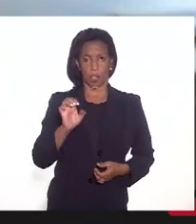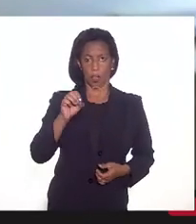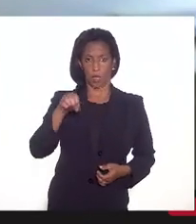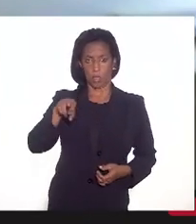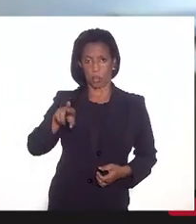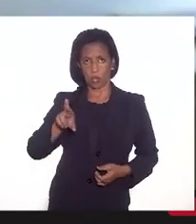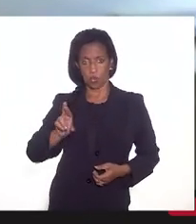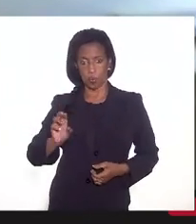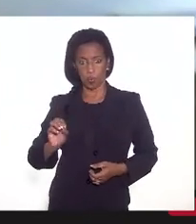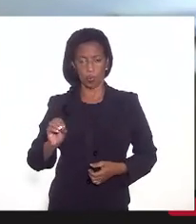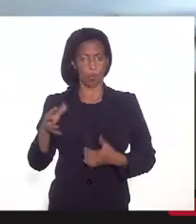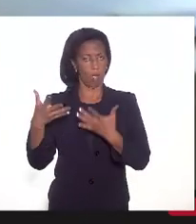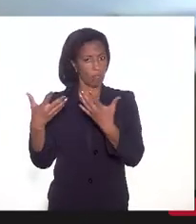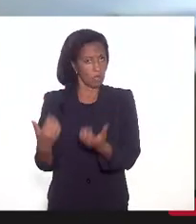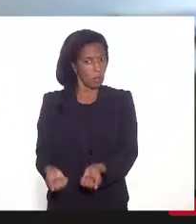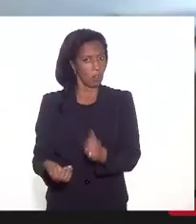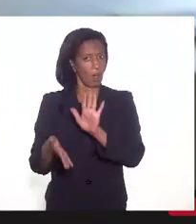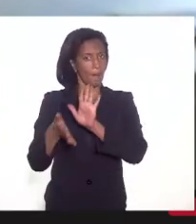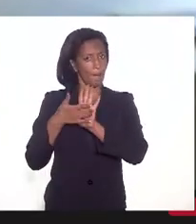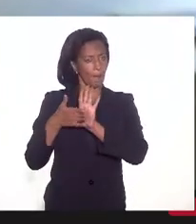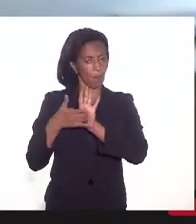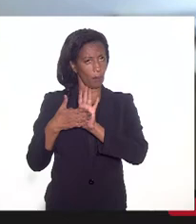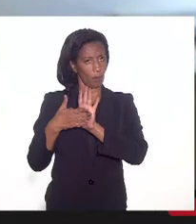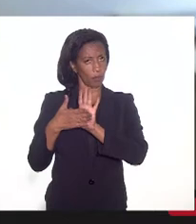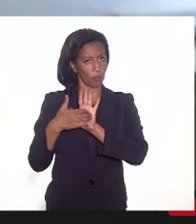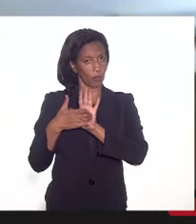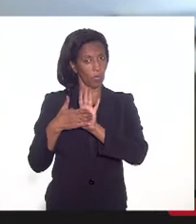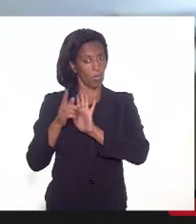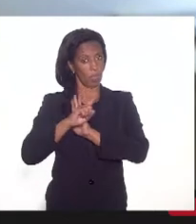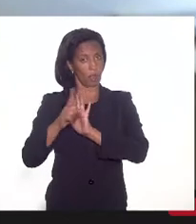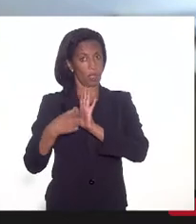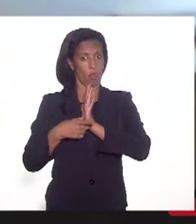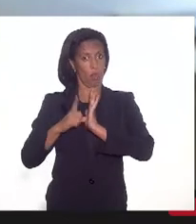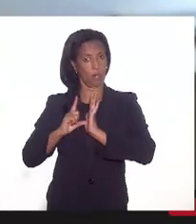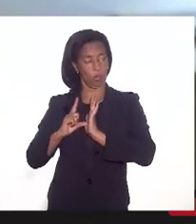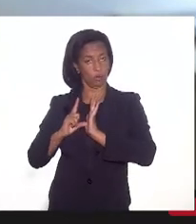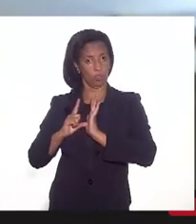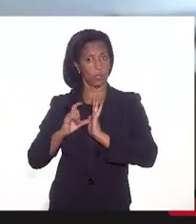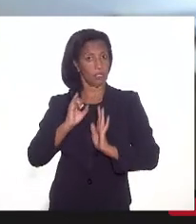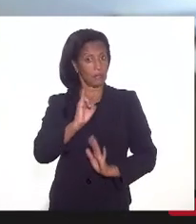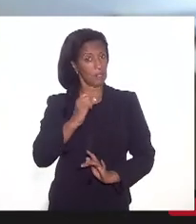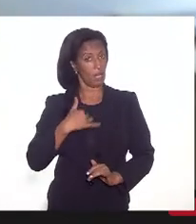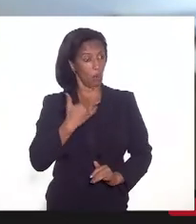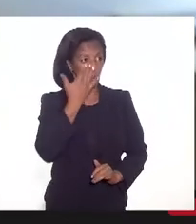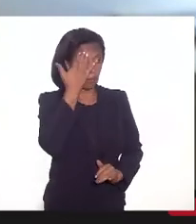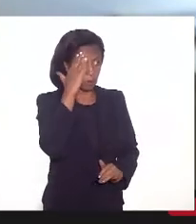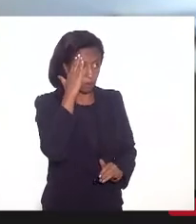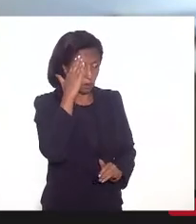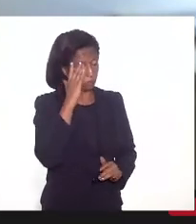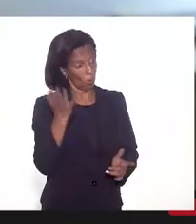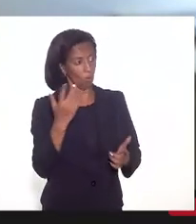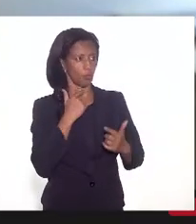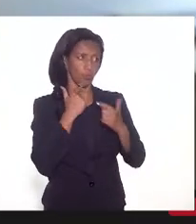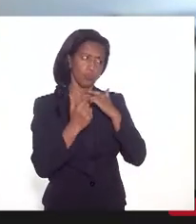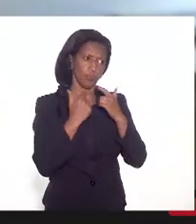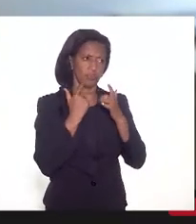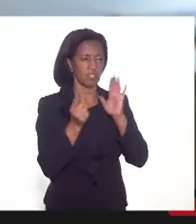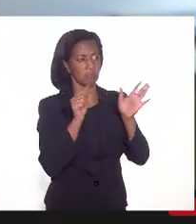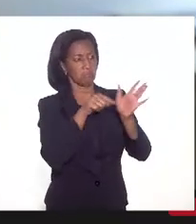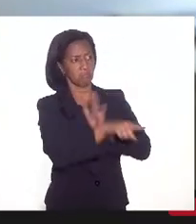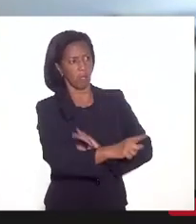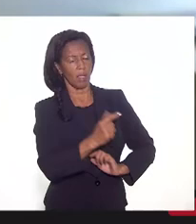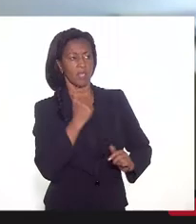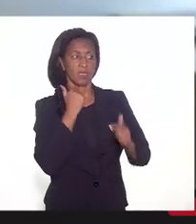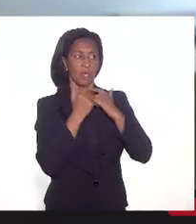aceitação da proposta no plano e não antes. Assim, eu entendo. Então, eu queria tirar essa dúvida, porque essa